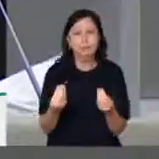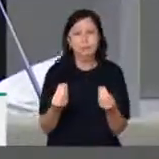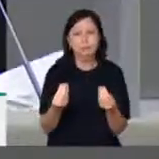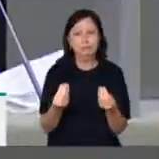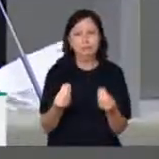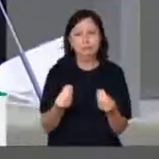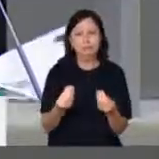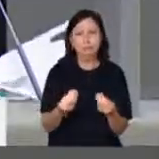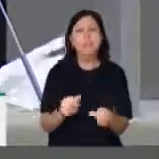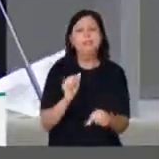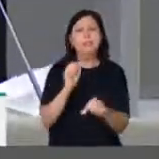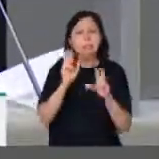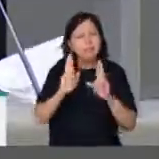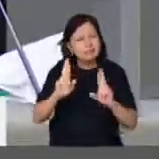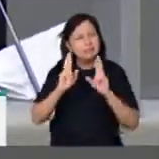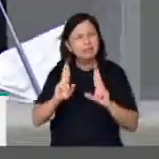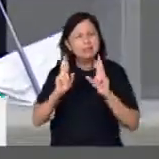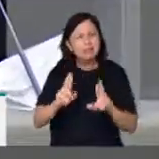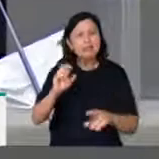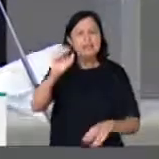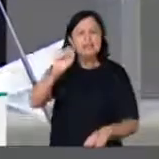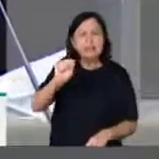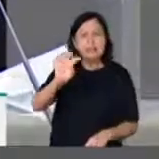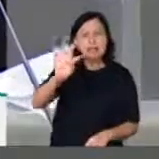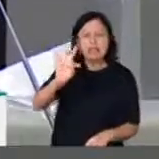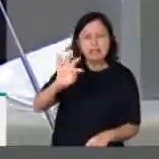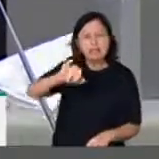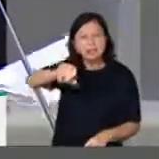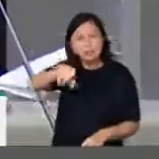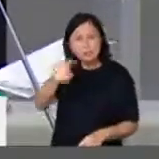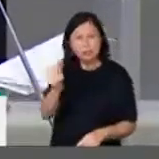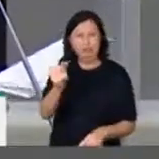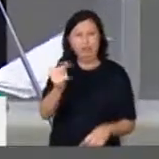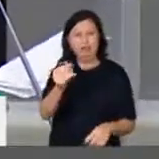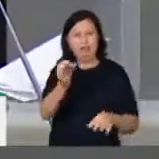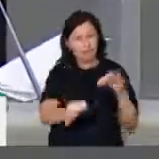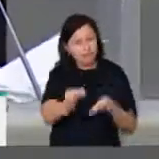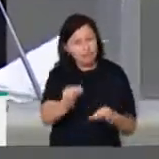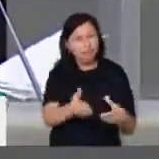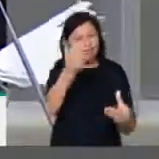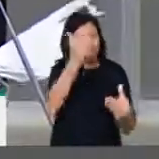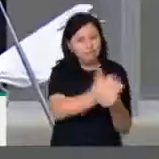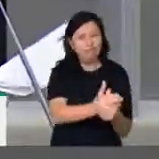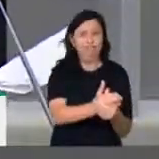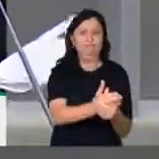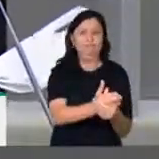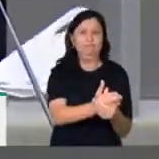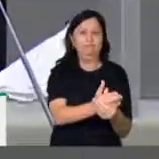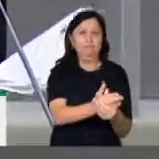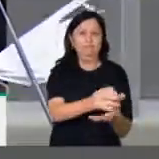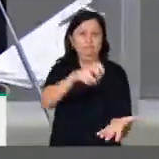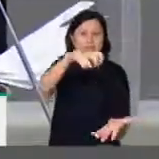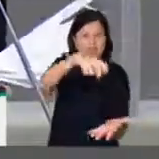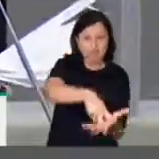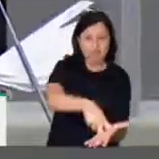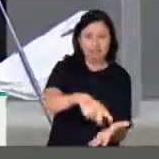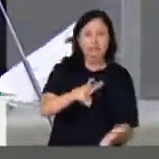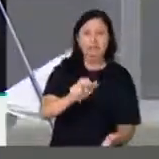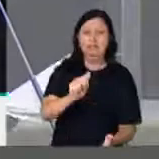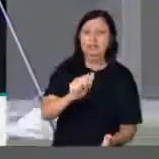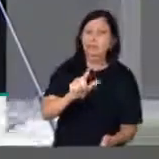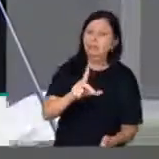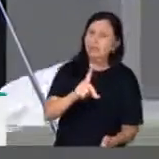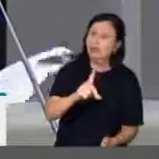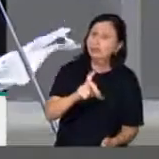o mais rápido possível a ação penal para condenar Valdez como um freio à